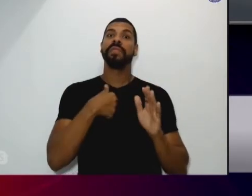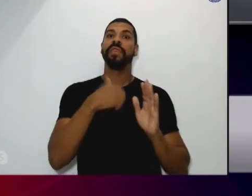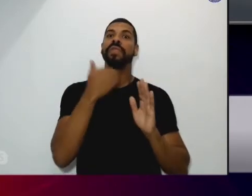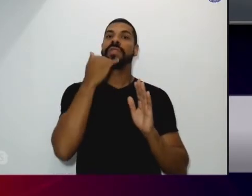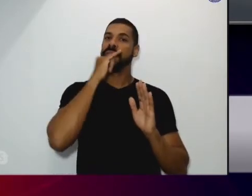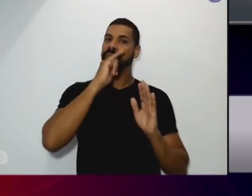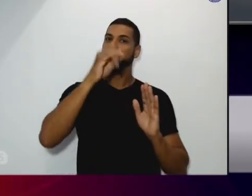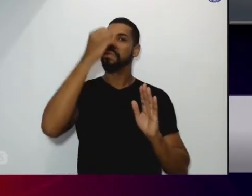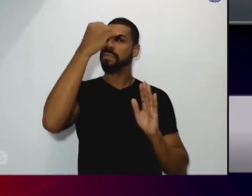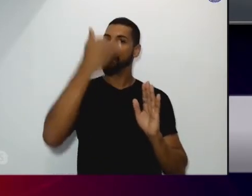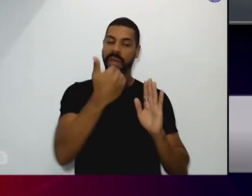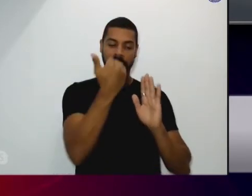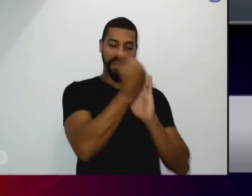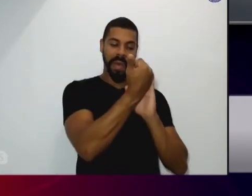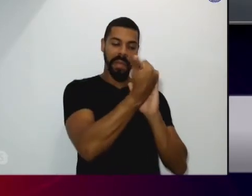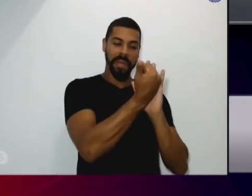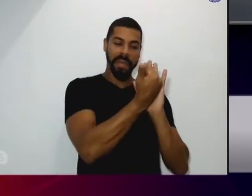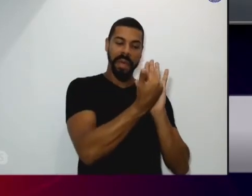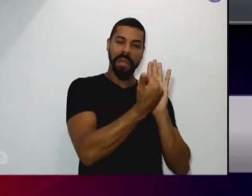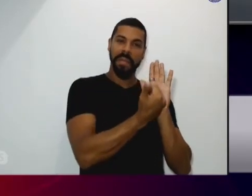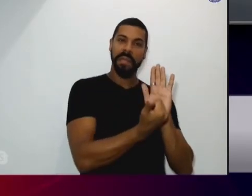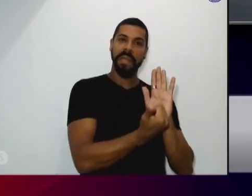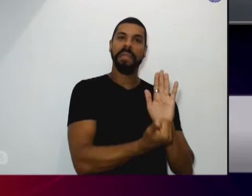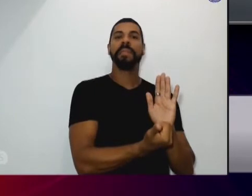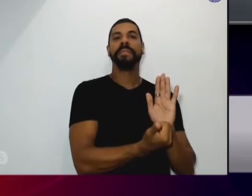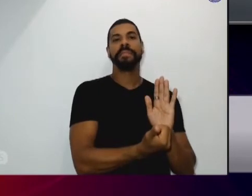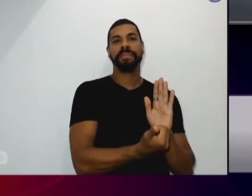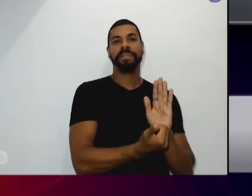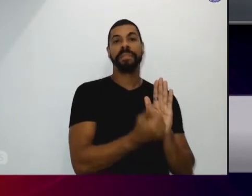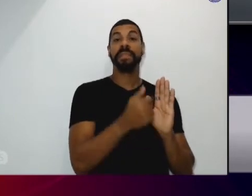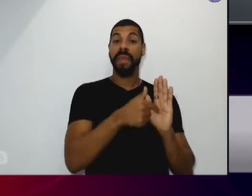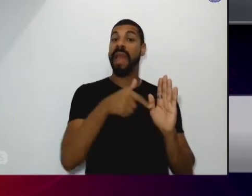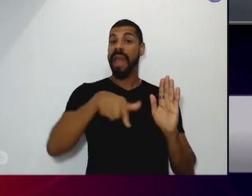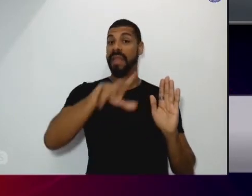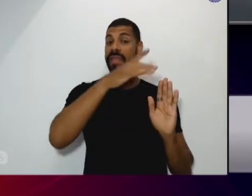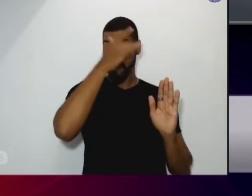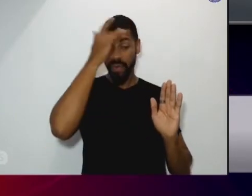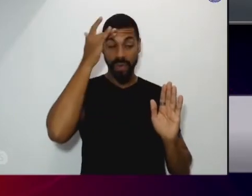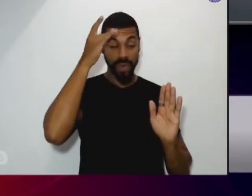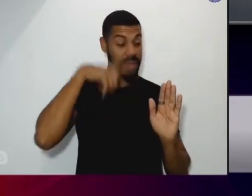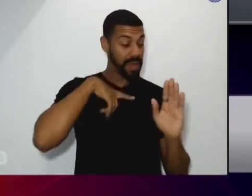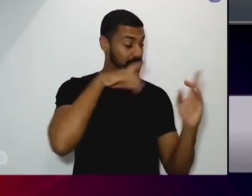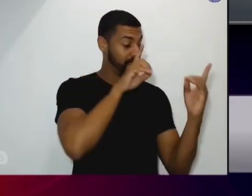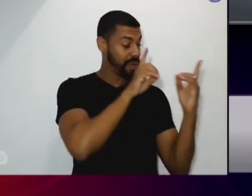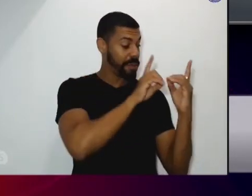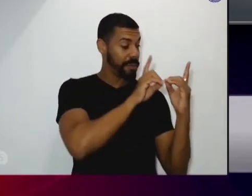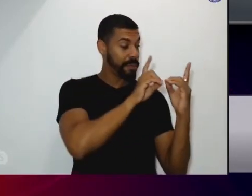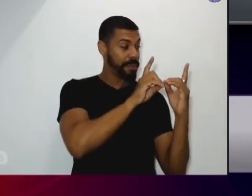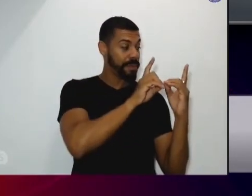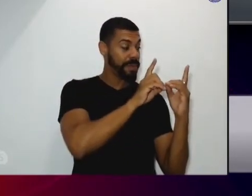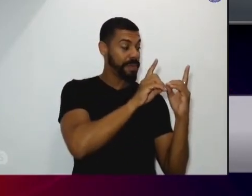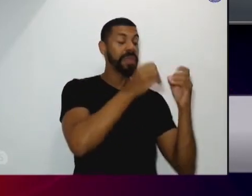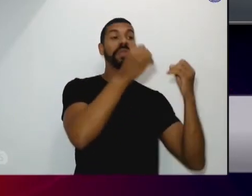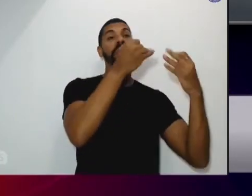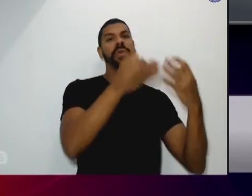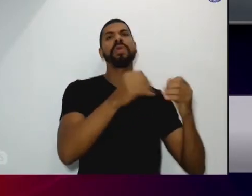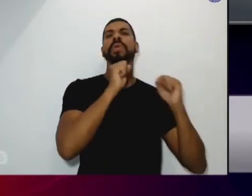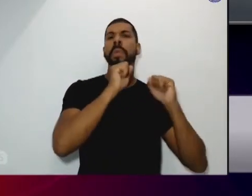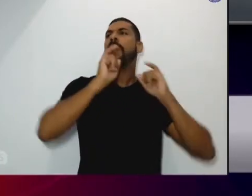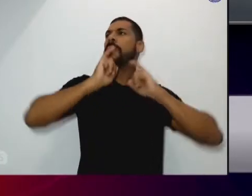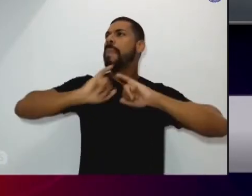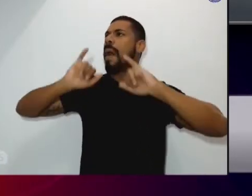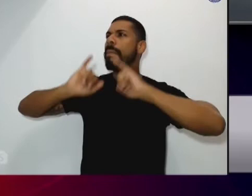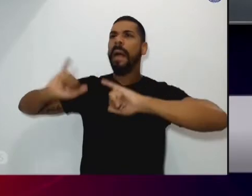cartazinhos que a gente faz para essas pessoas que a gente está atendendo e fala que pode divulgar que pode levar